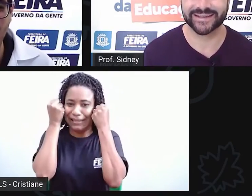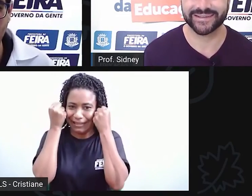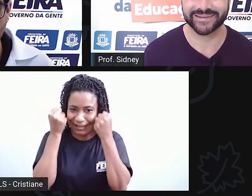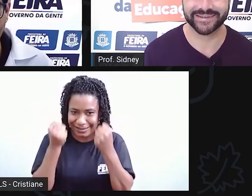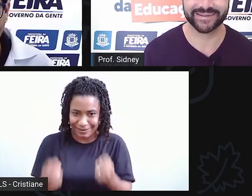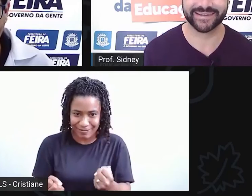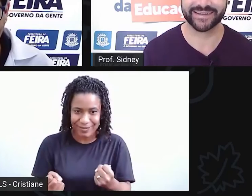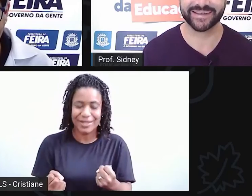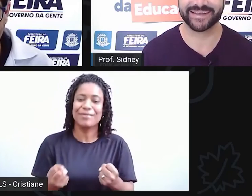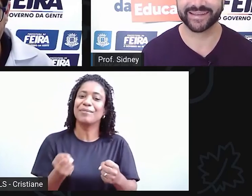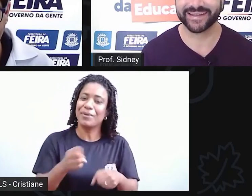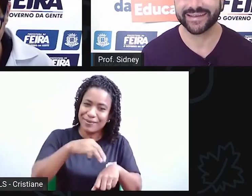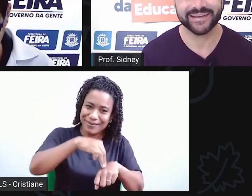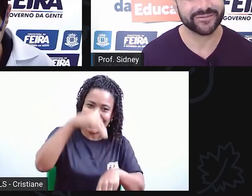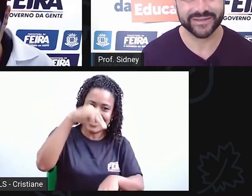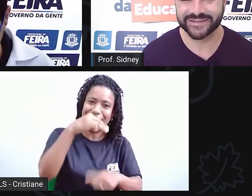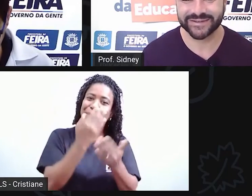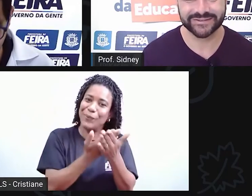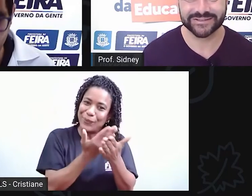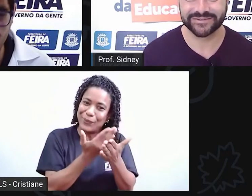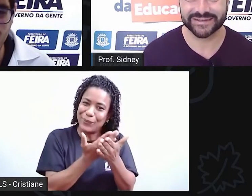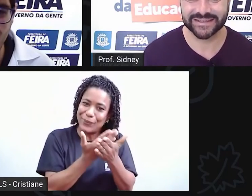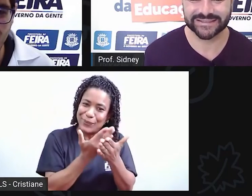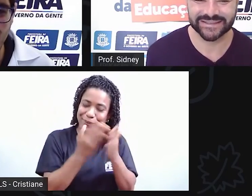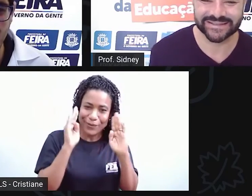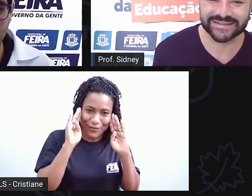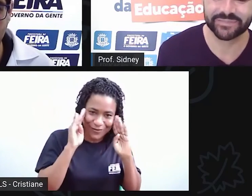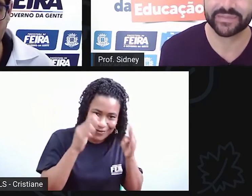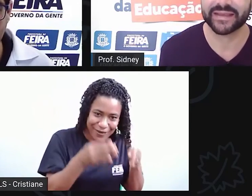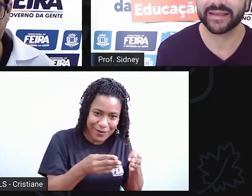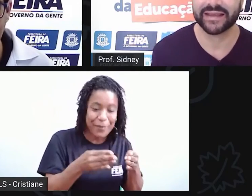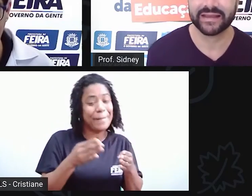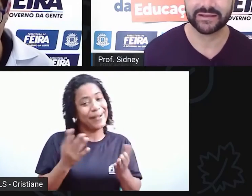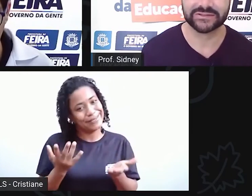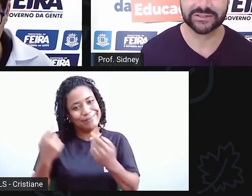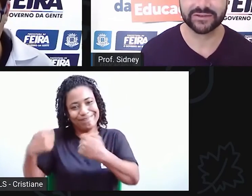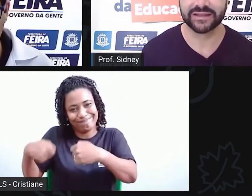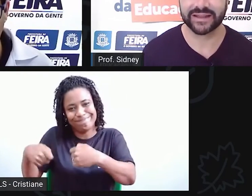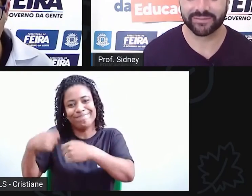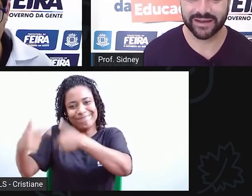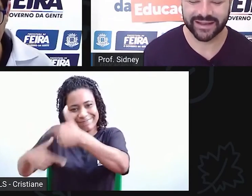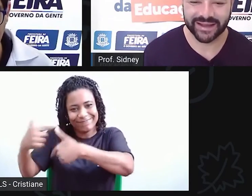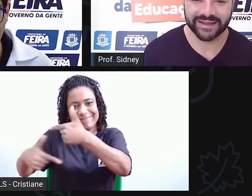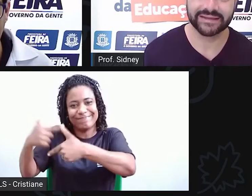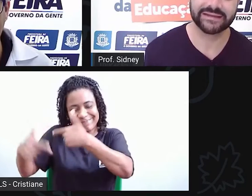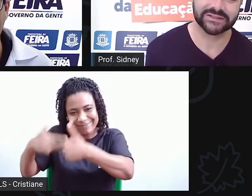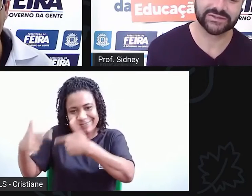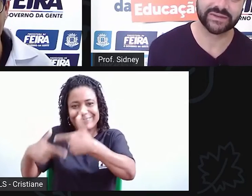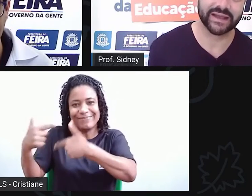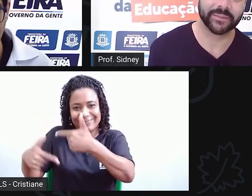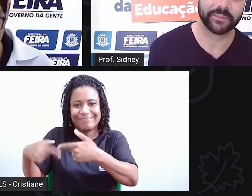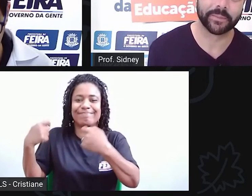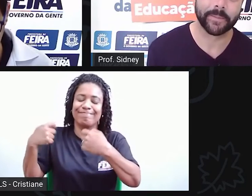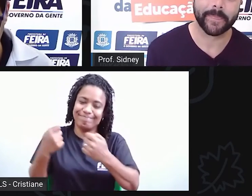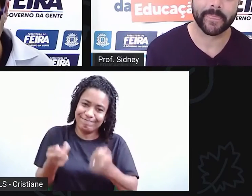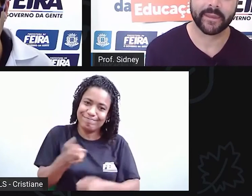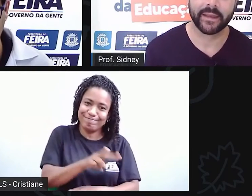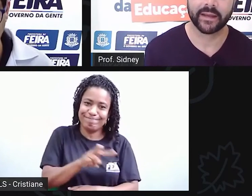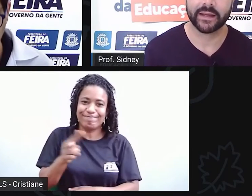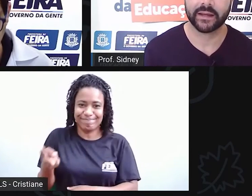estudando. Mas eu não tive essa chance. Eu tive que trabalhar e estudar.